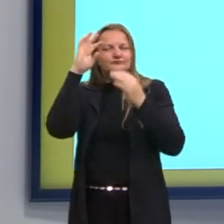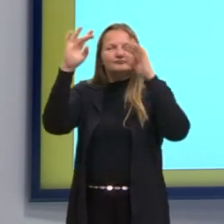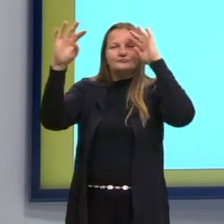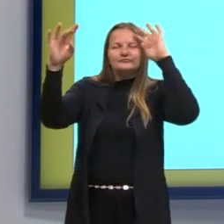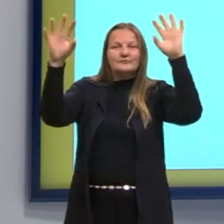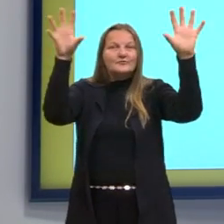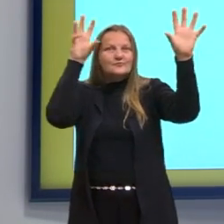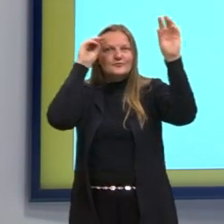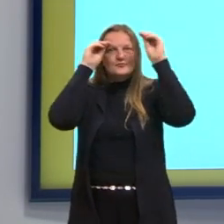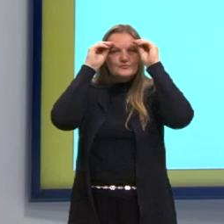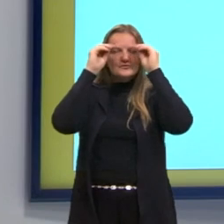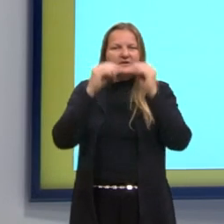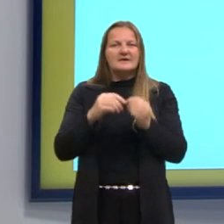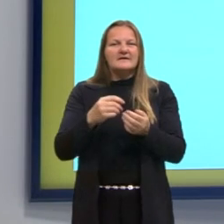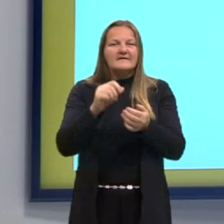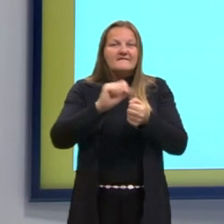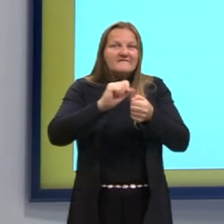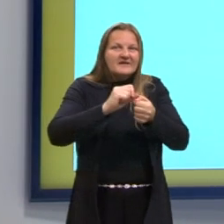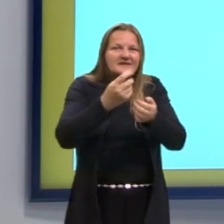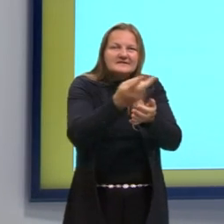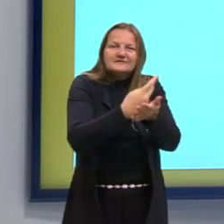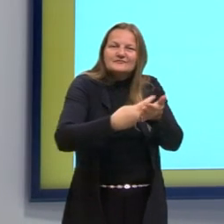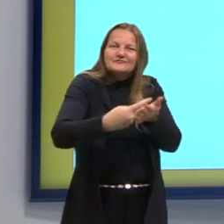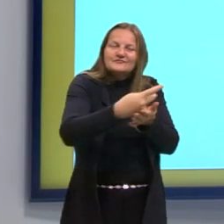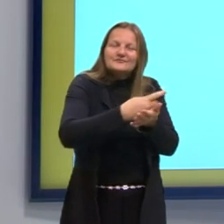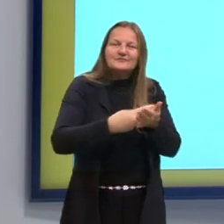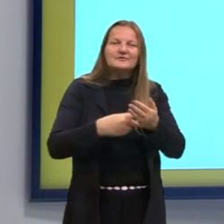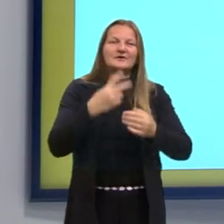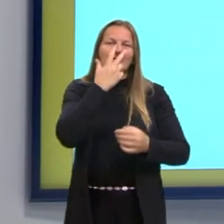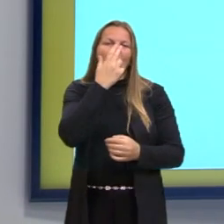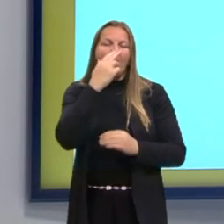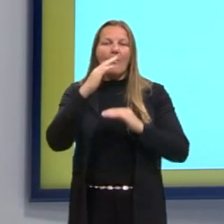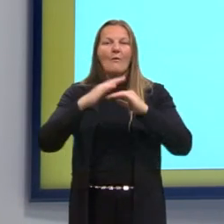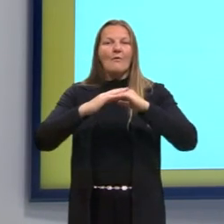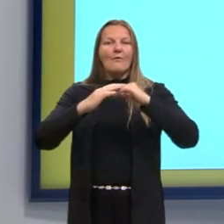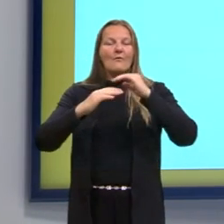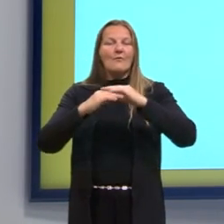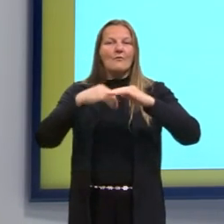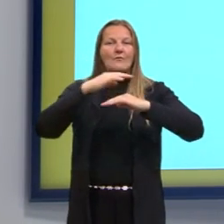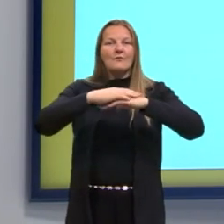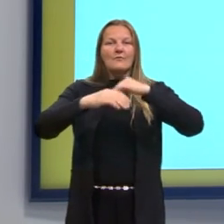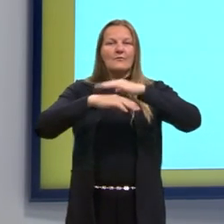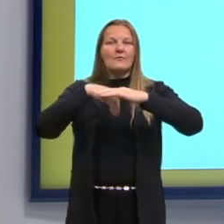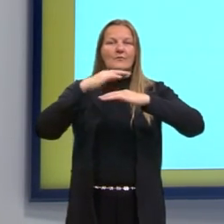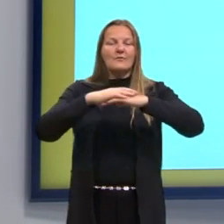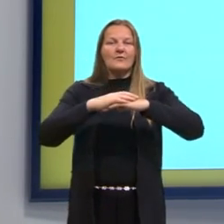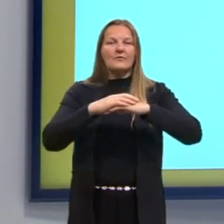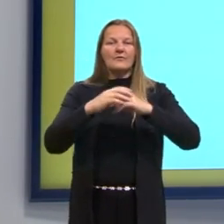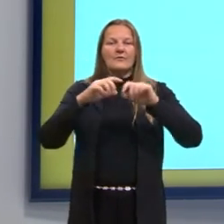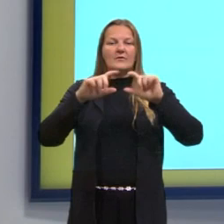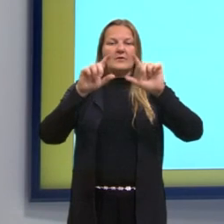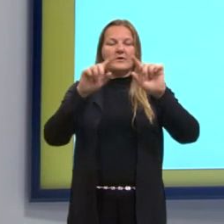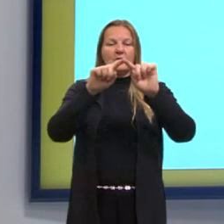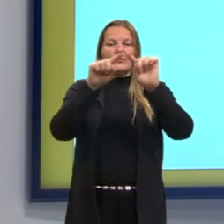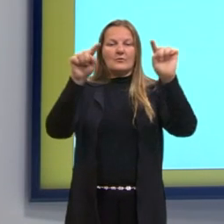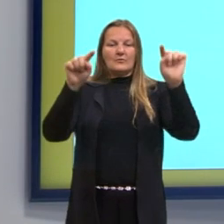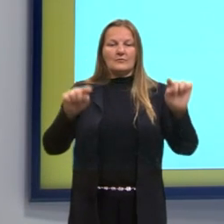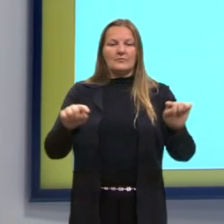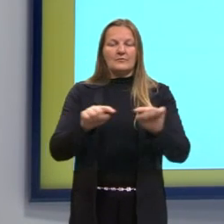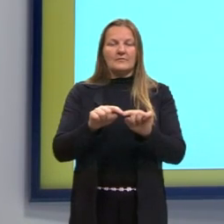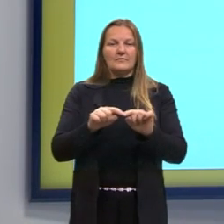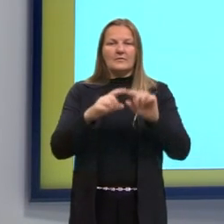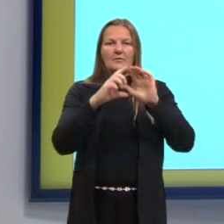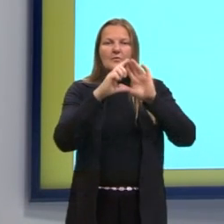obra na qual propunha a ideia de construção de uma sequência de infinitos quadrados, cada vez